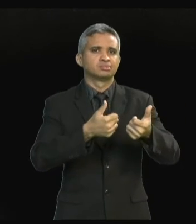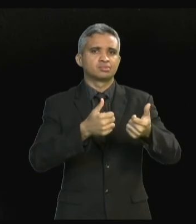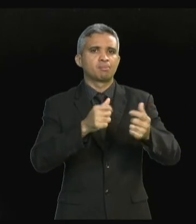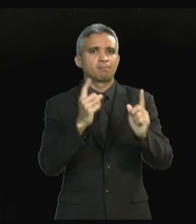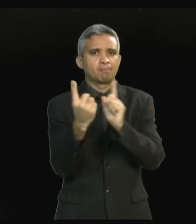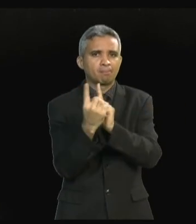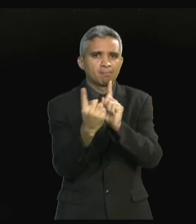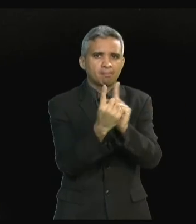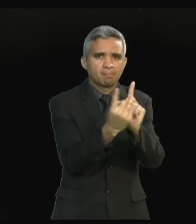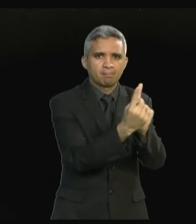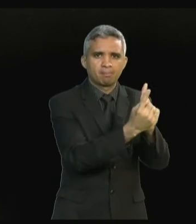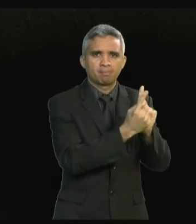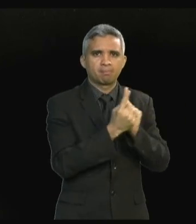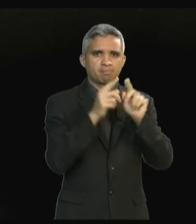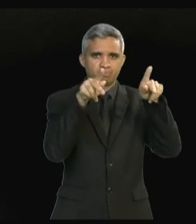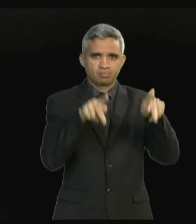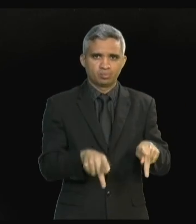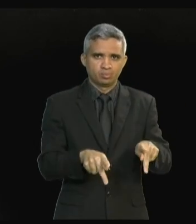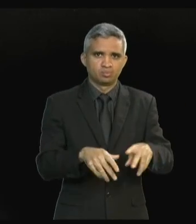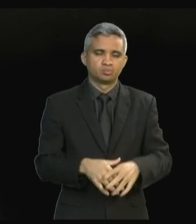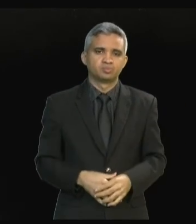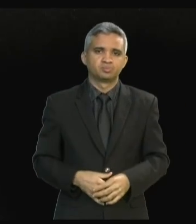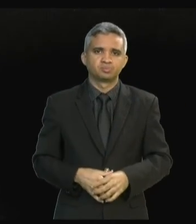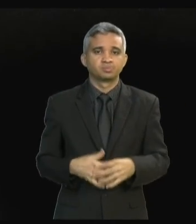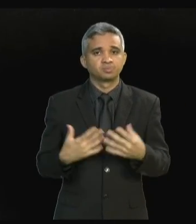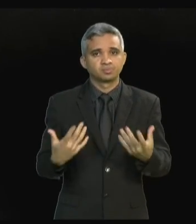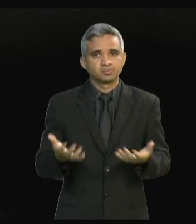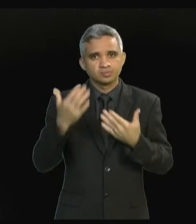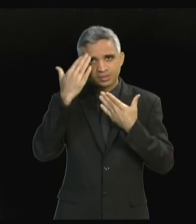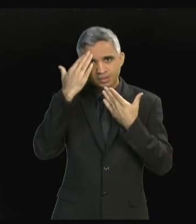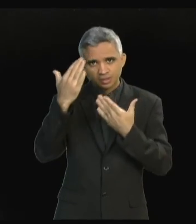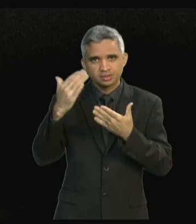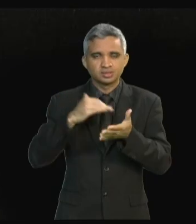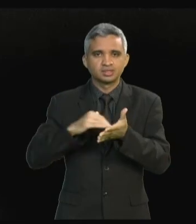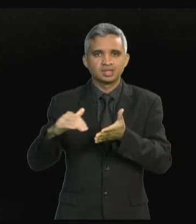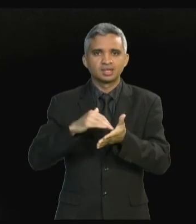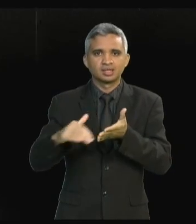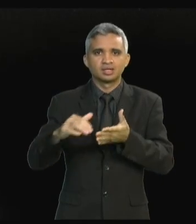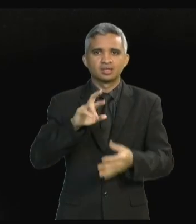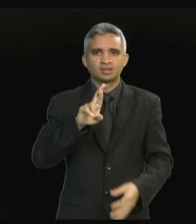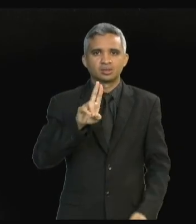e aqui quero agradecer o secretário Rubens Júnior e toda a equipe da CK. Muito obrigado.